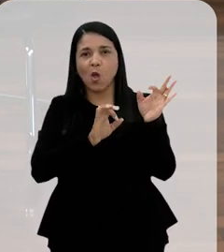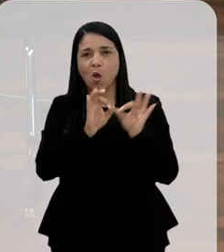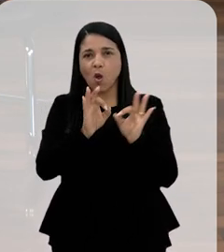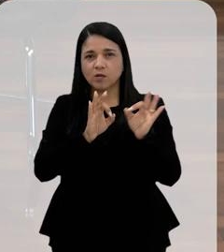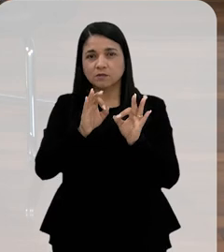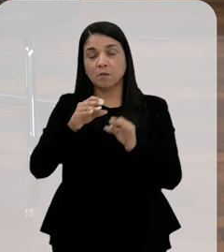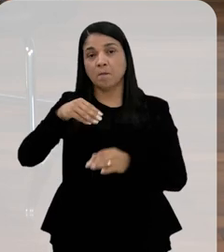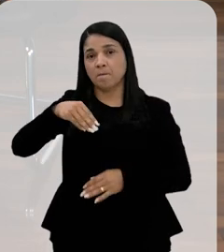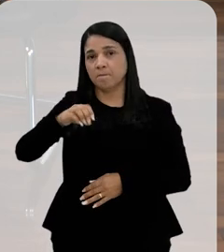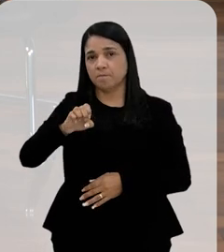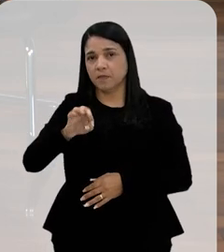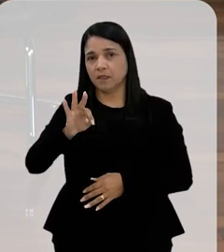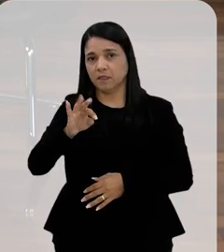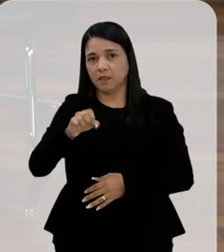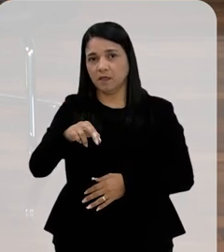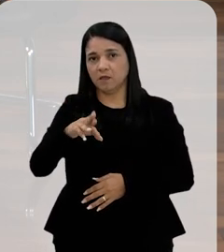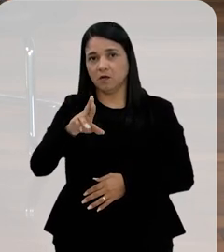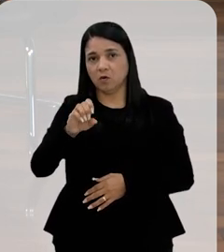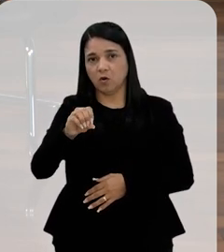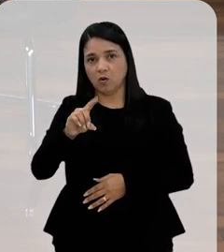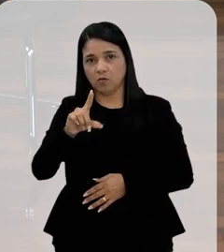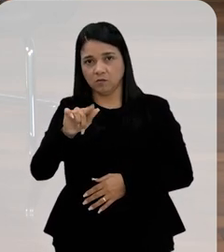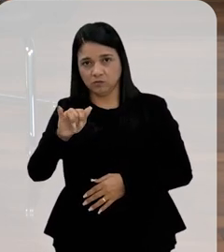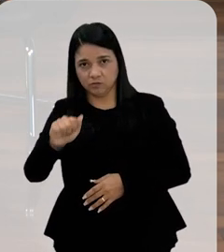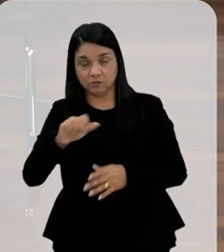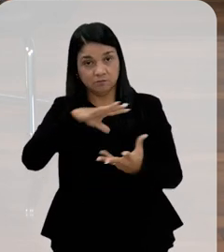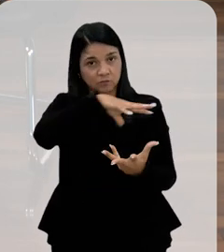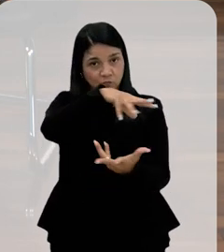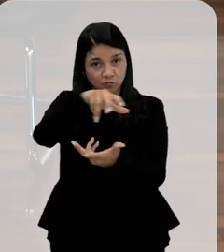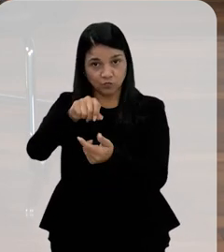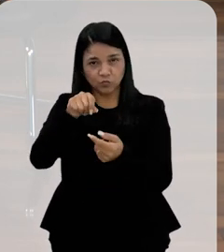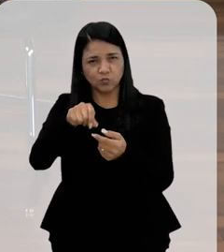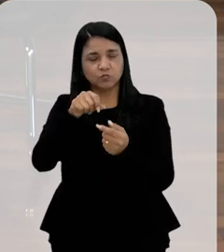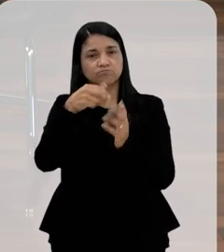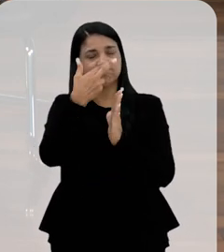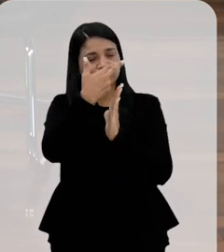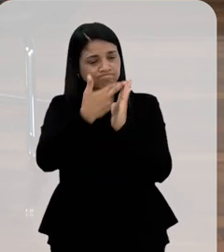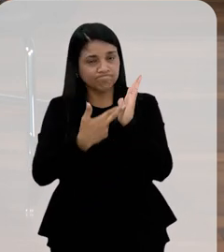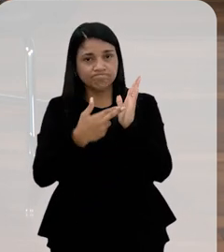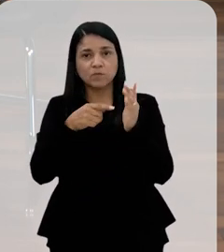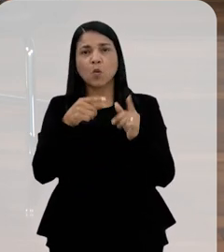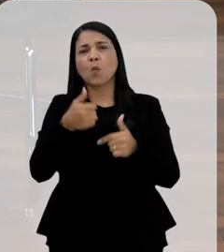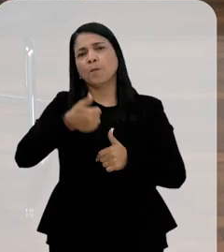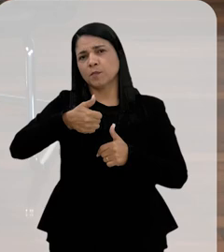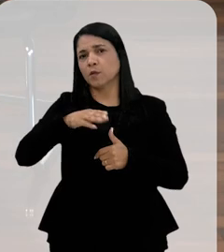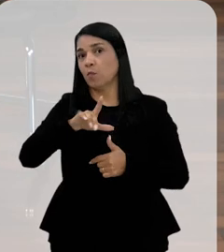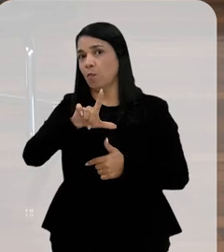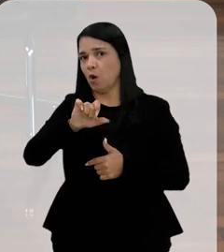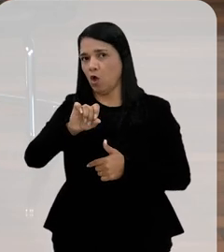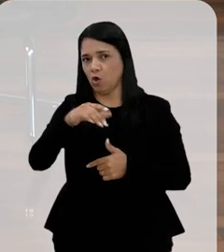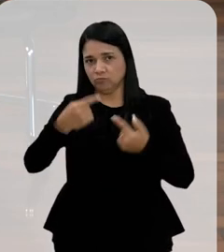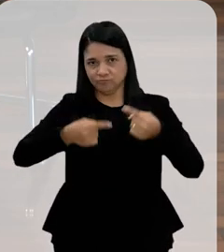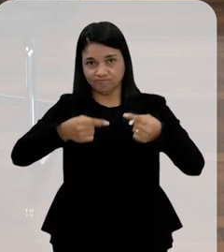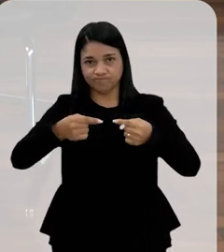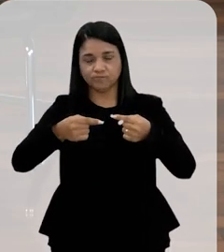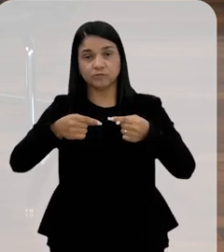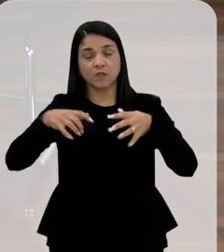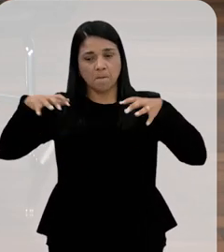Organização Meteorológica Mundial e que diz respeito a algo que foi trazido no primeiro bloco. Diz assim,